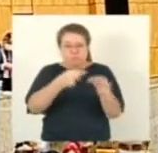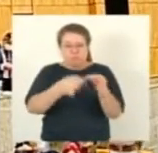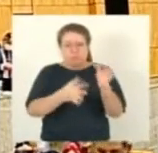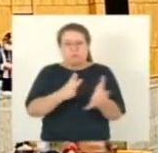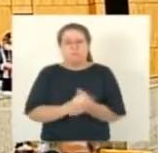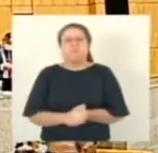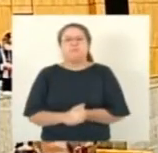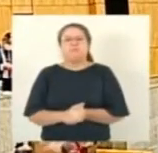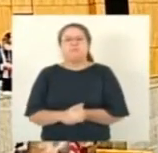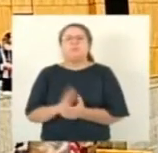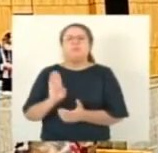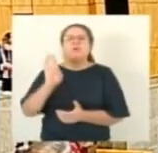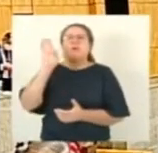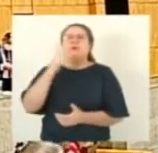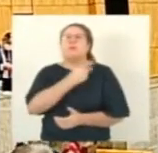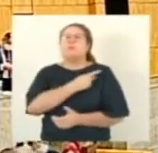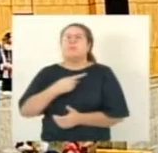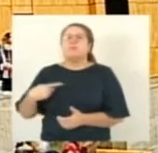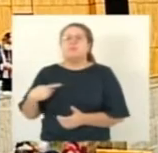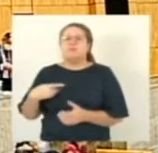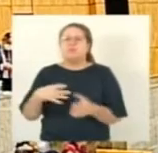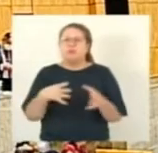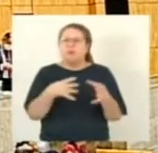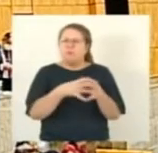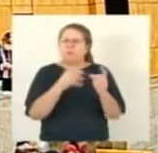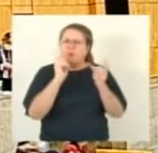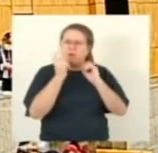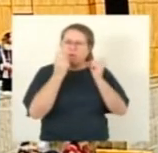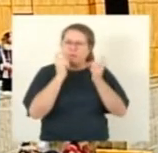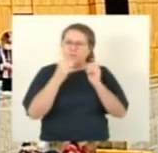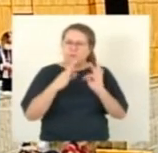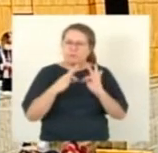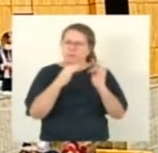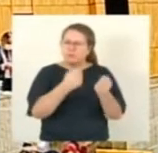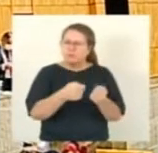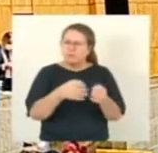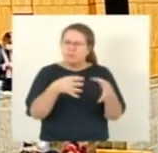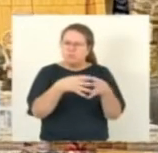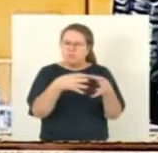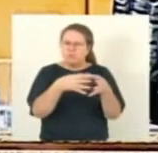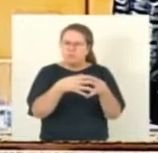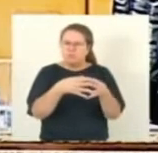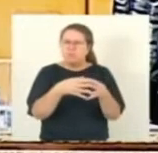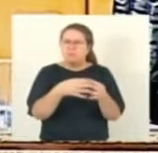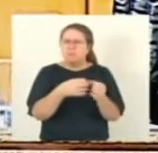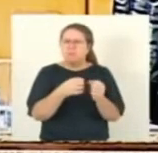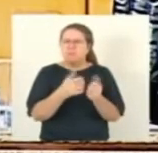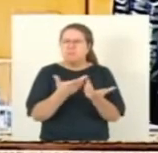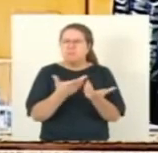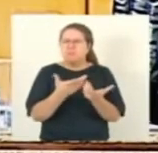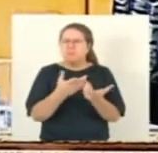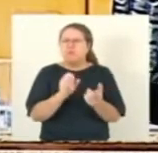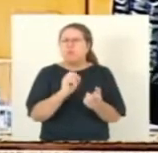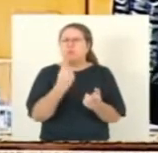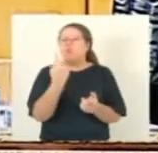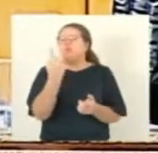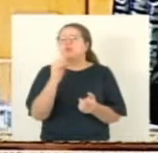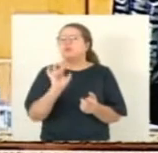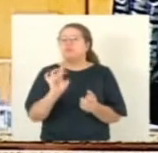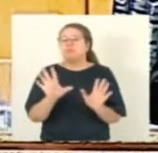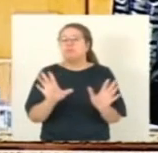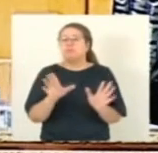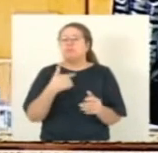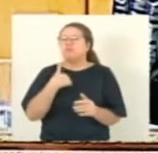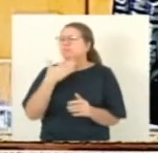é senhor presidente é reunião somente da comissão de justiça ou reunido só para entender podemos consultar aqui também os membros